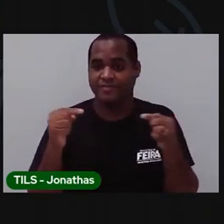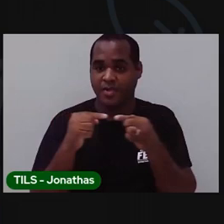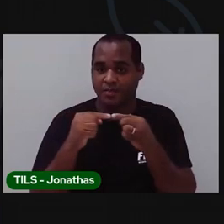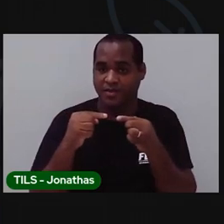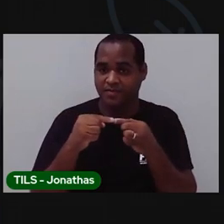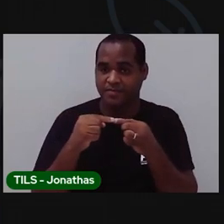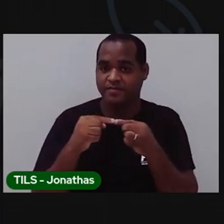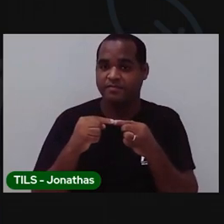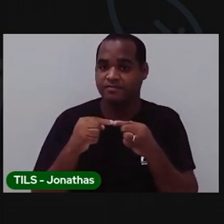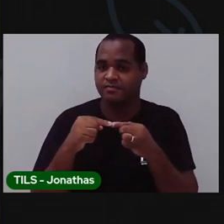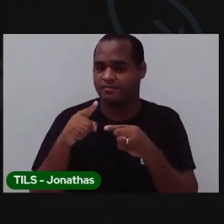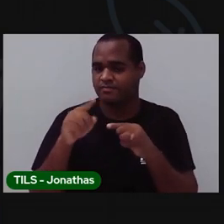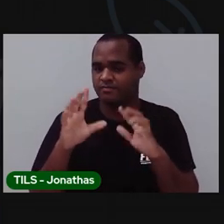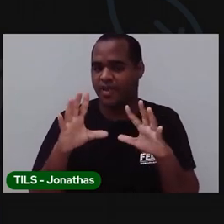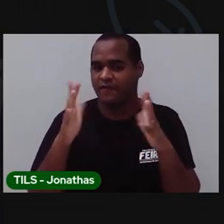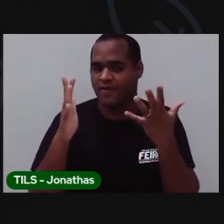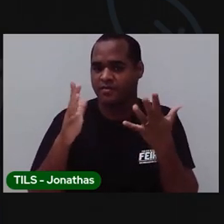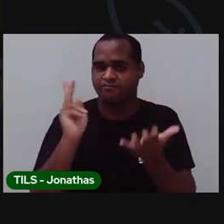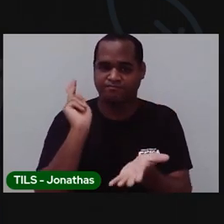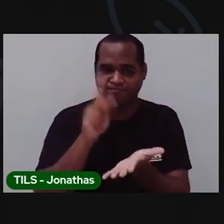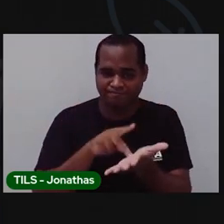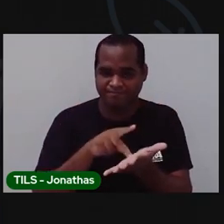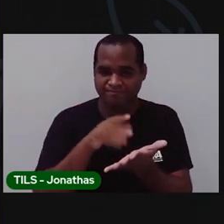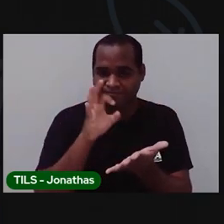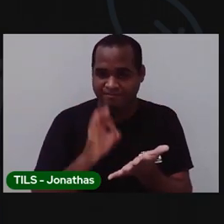realmente. Ter uma festinha presencial.